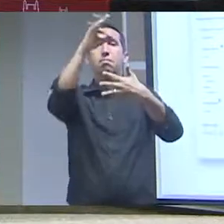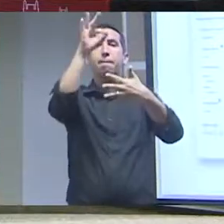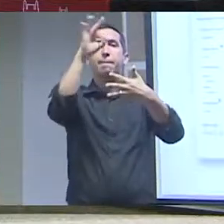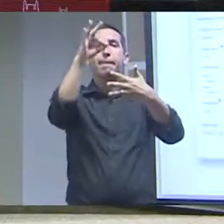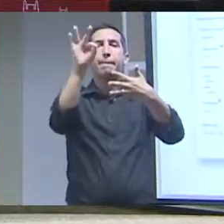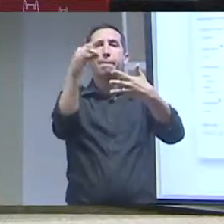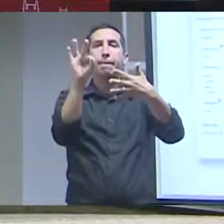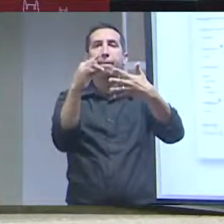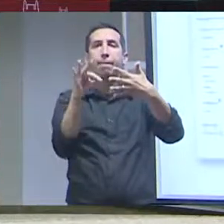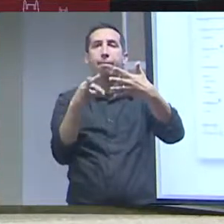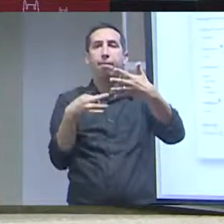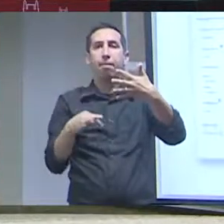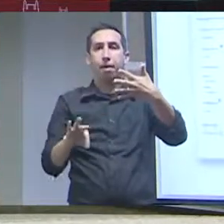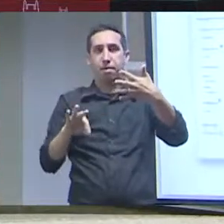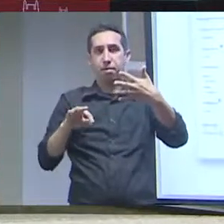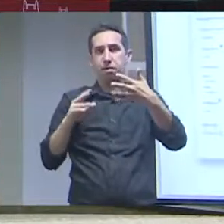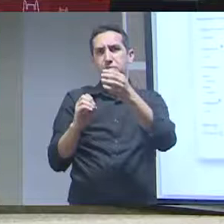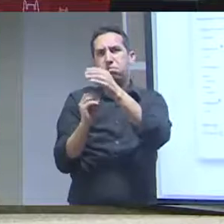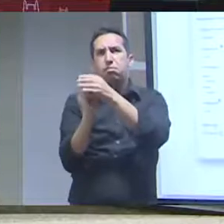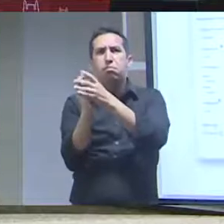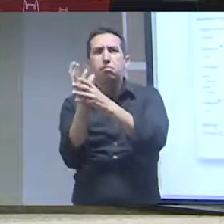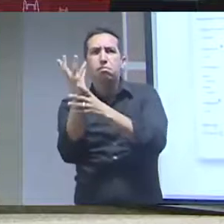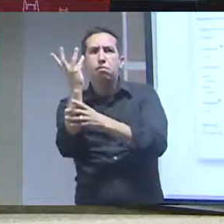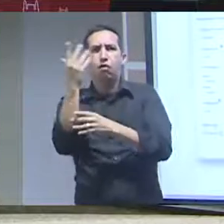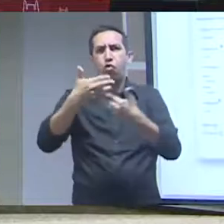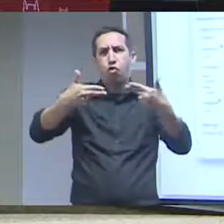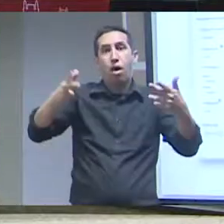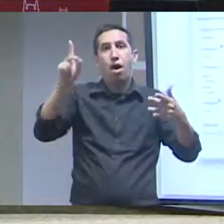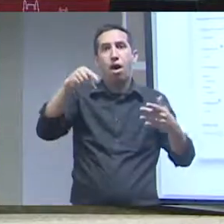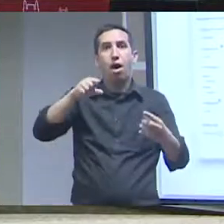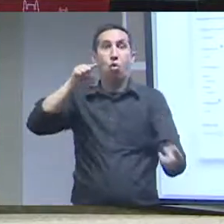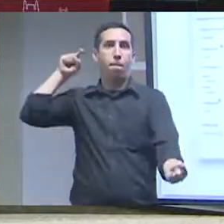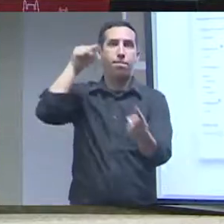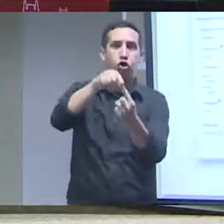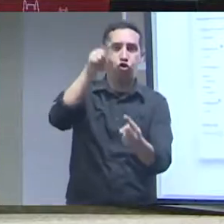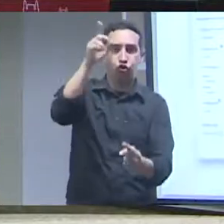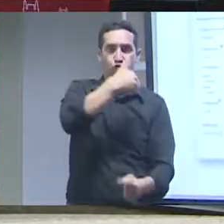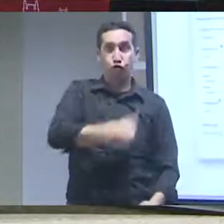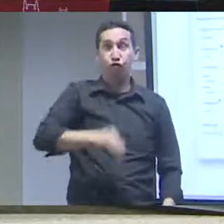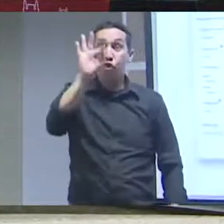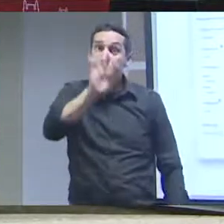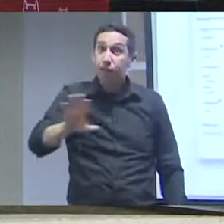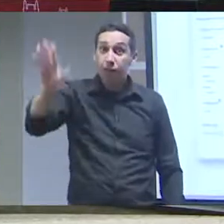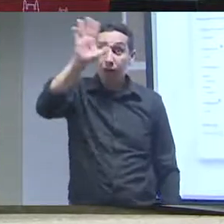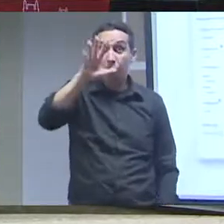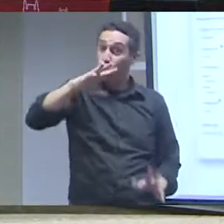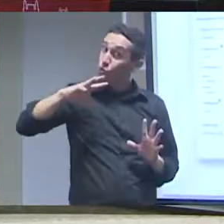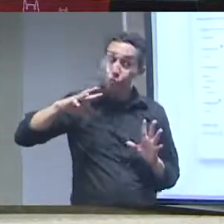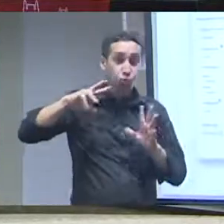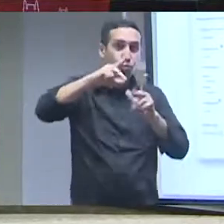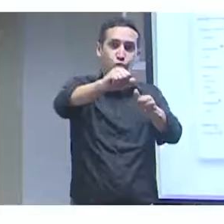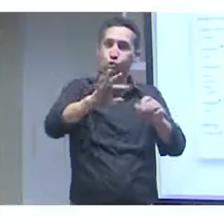foi uma meta do governo brasileiro na verdade uma meta global da estratégia global de conservação de plantas